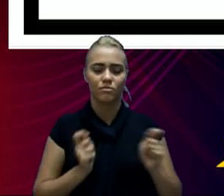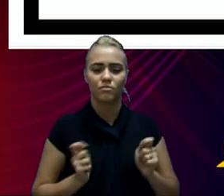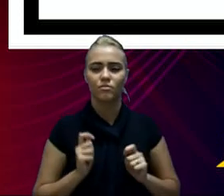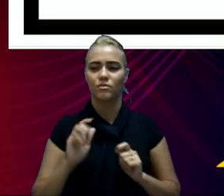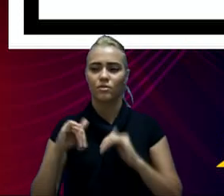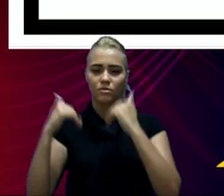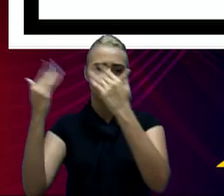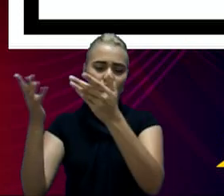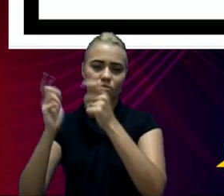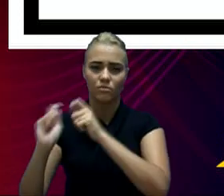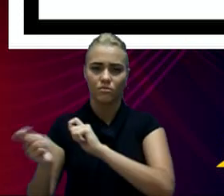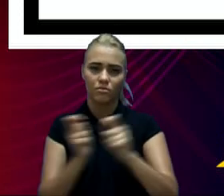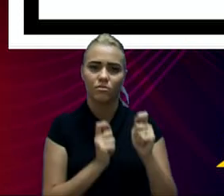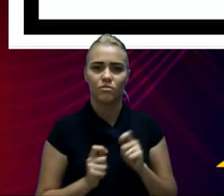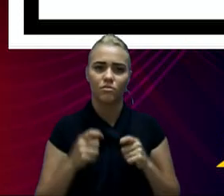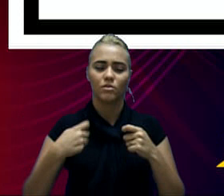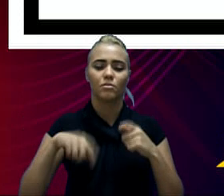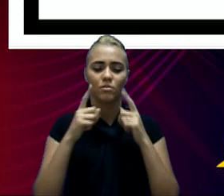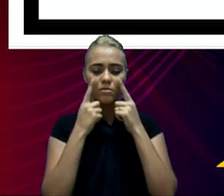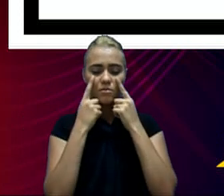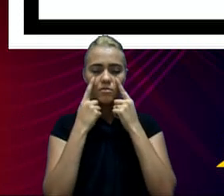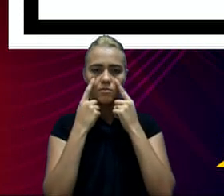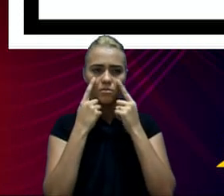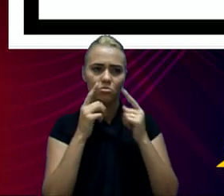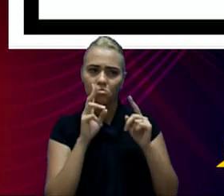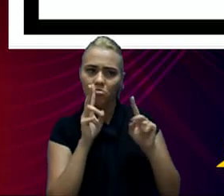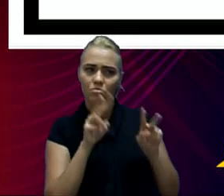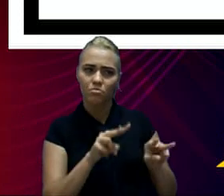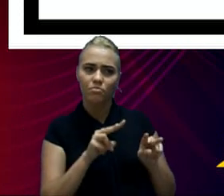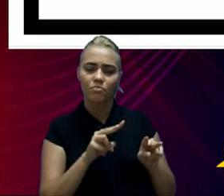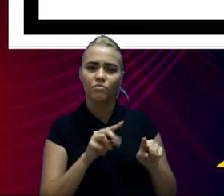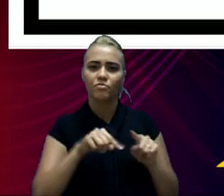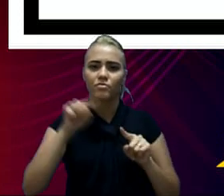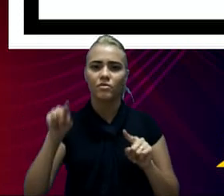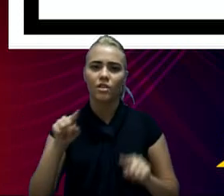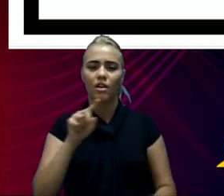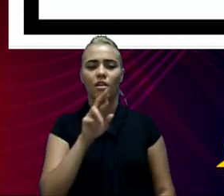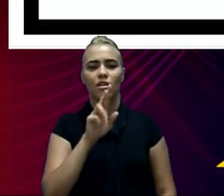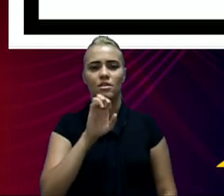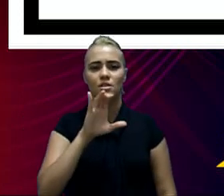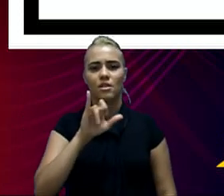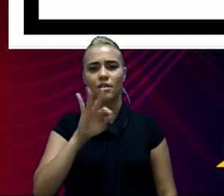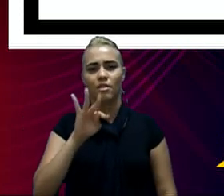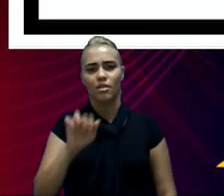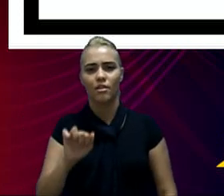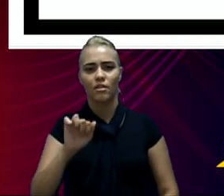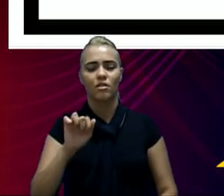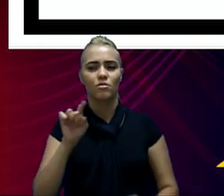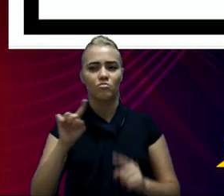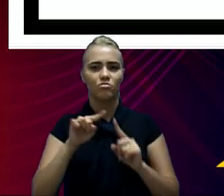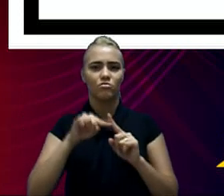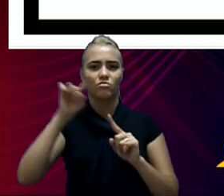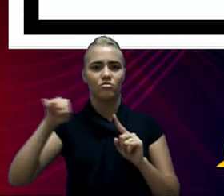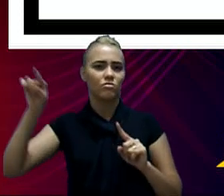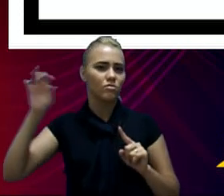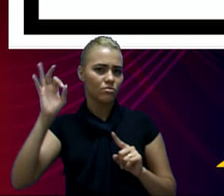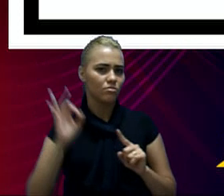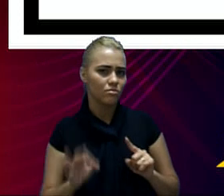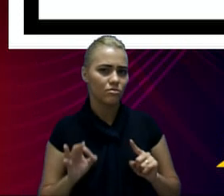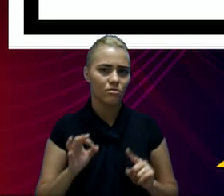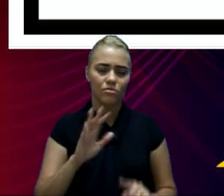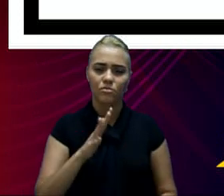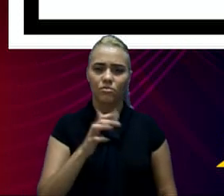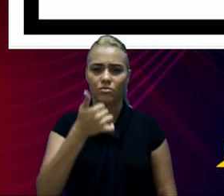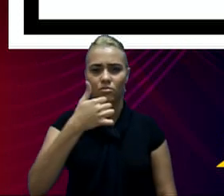tem que observar um percentual da receita corrente líquida. Então, o município tem um limite de 16